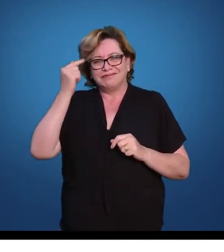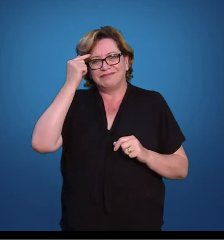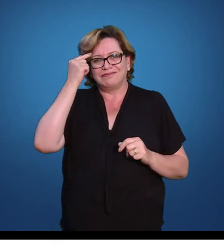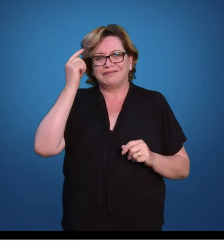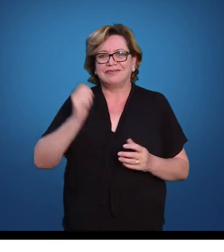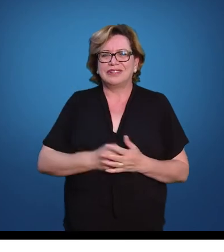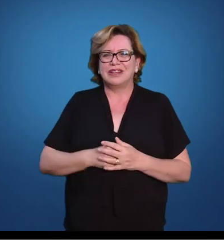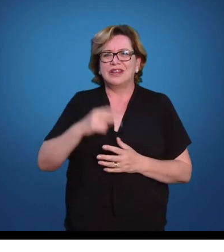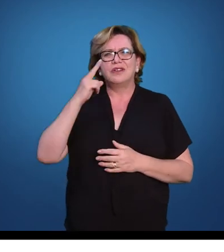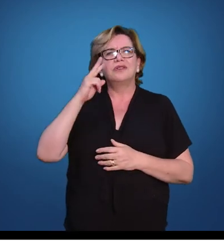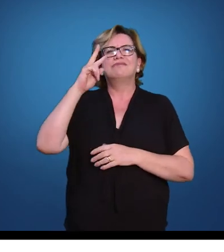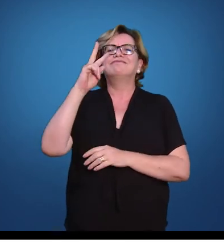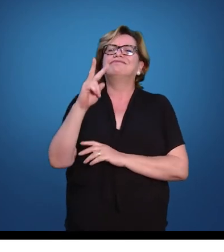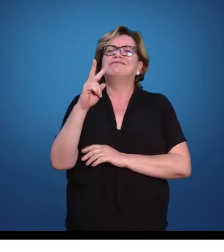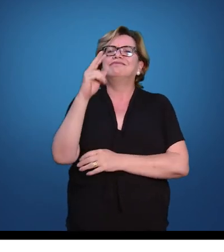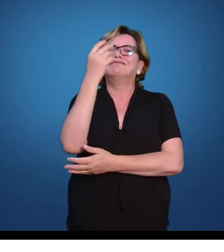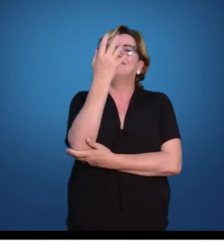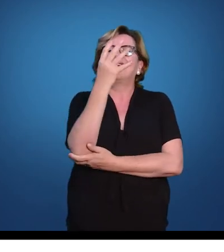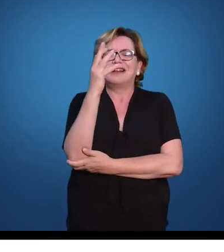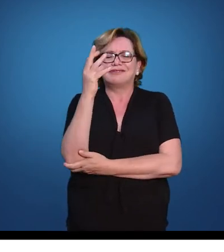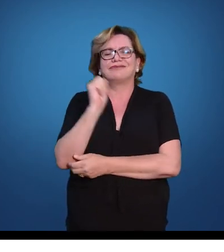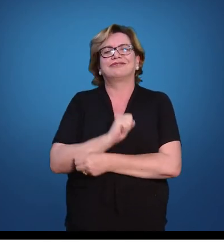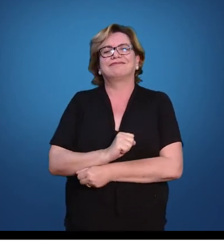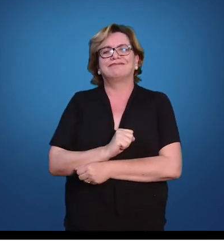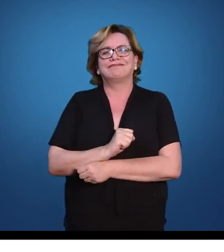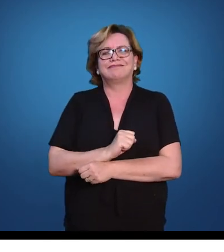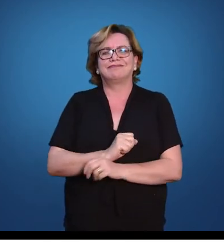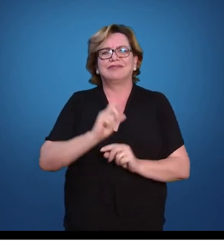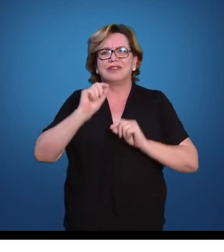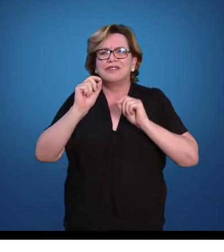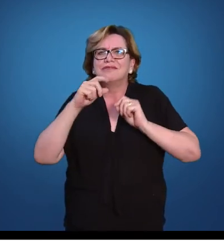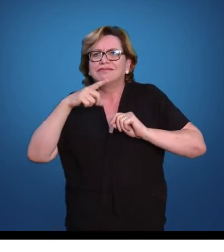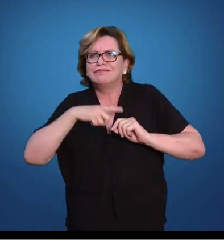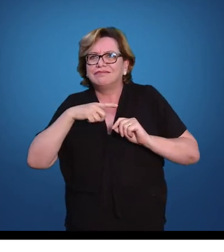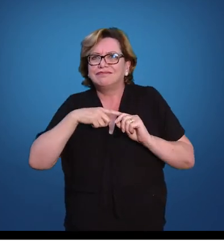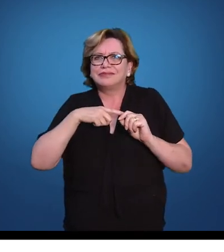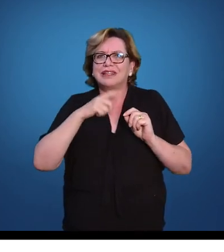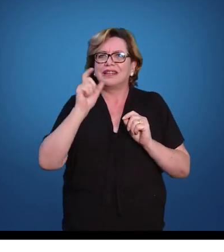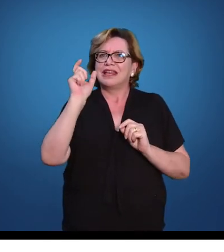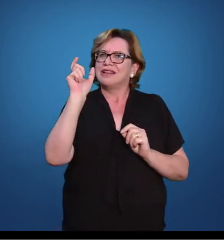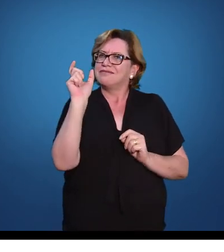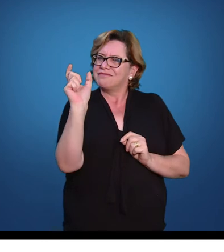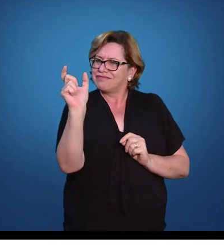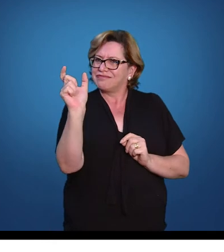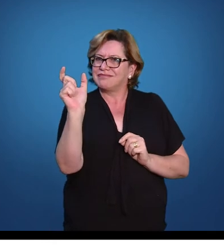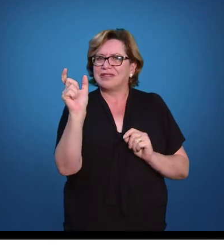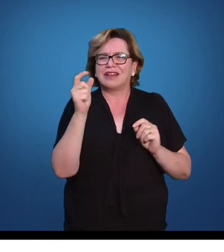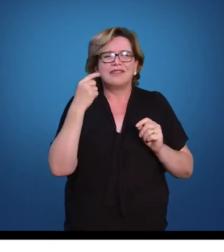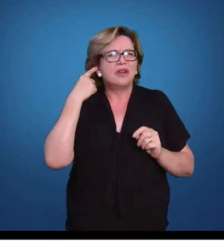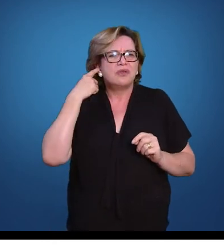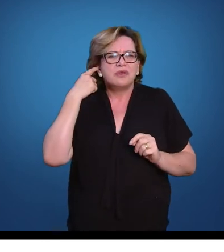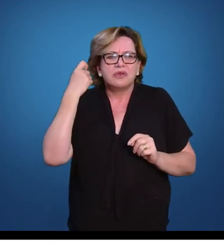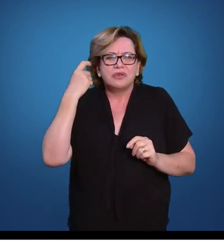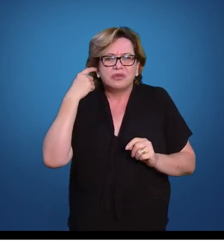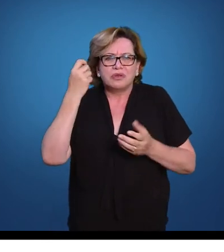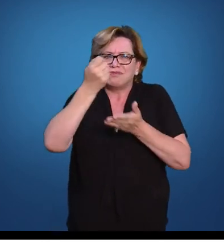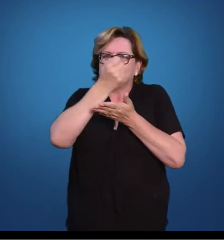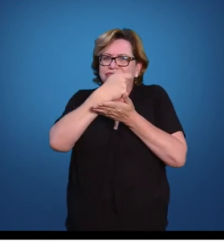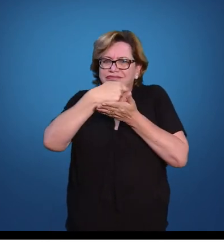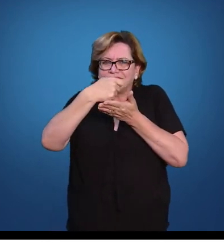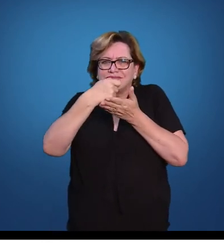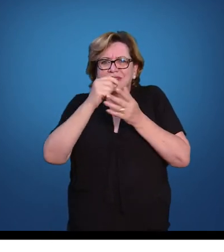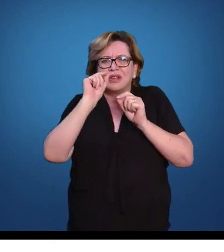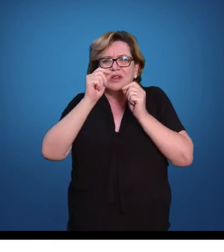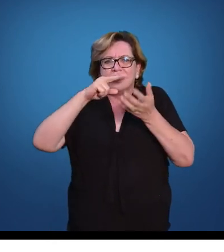eles olhavam para uma árvore. O que tem na palavra, na sonoridade, na escrita,